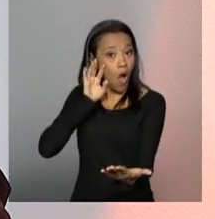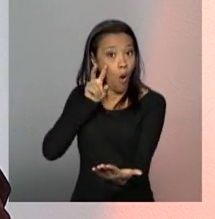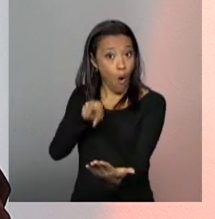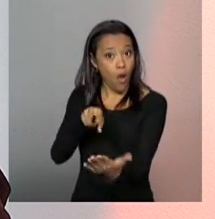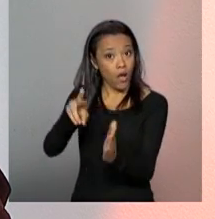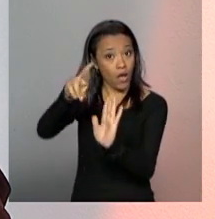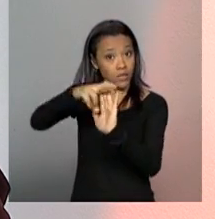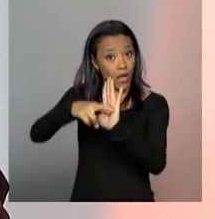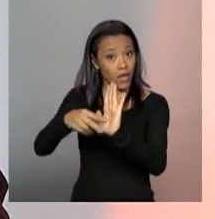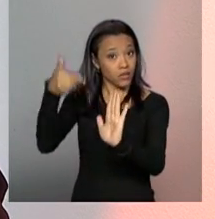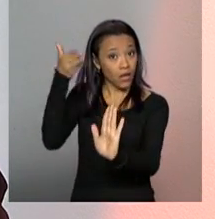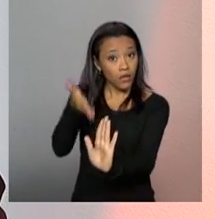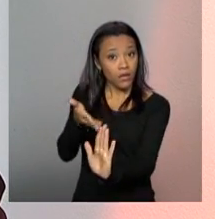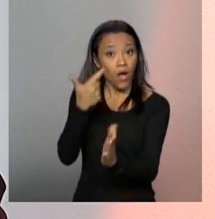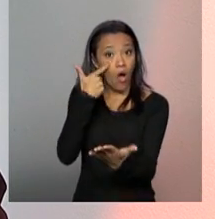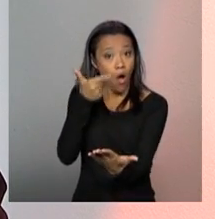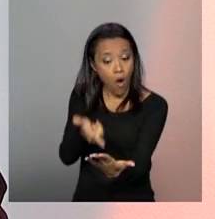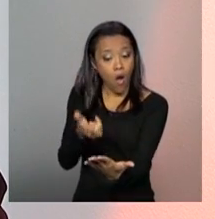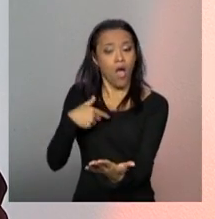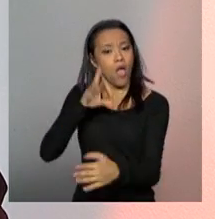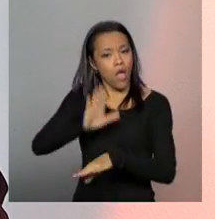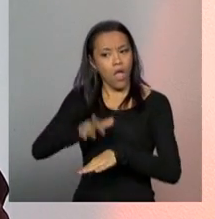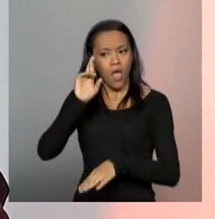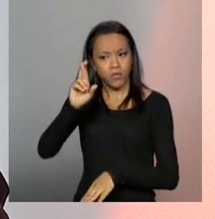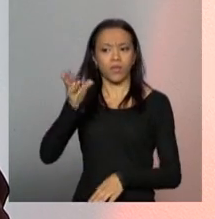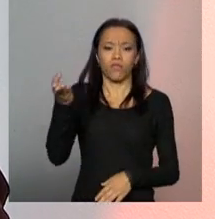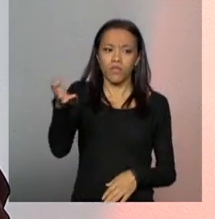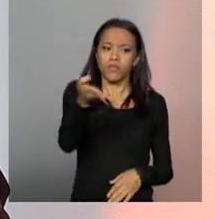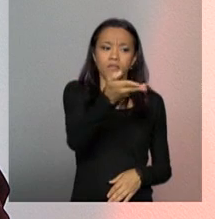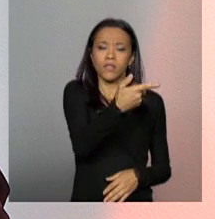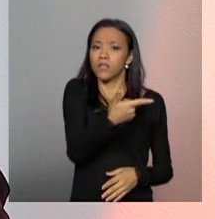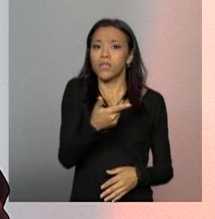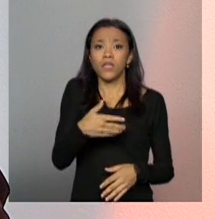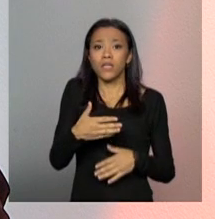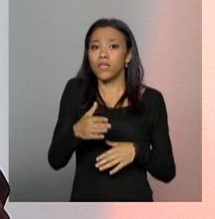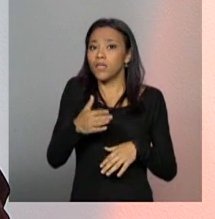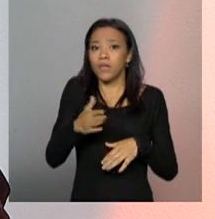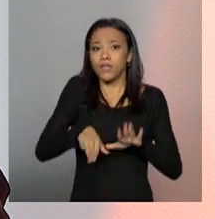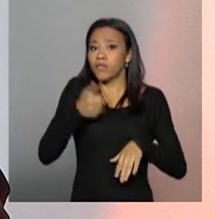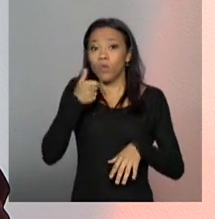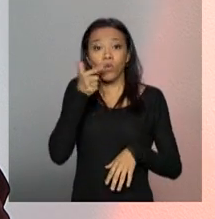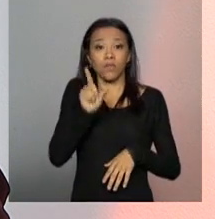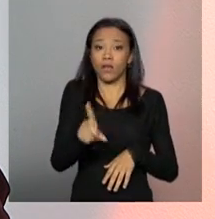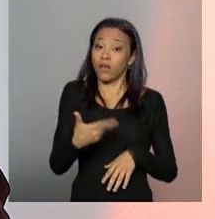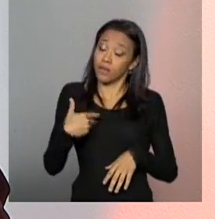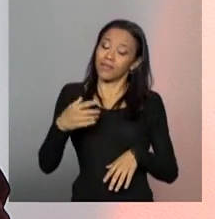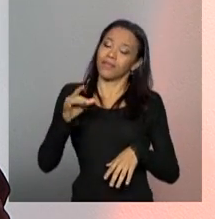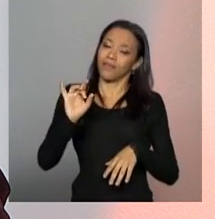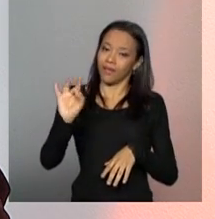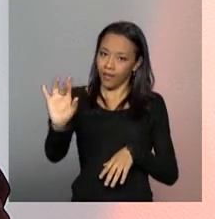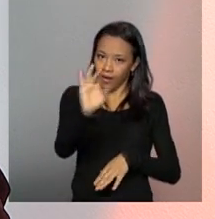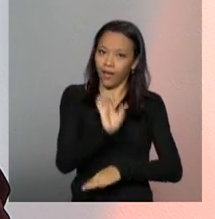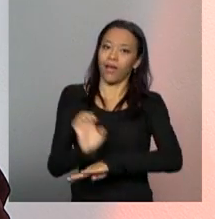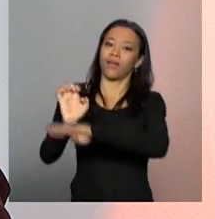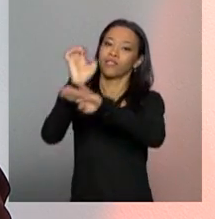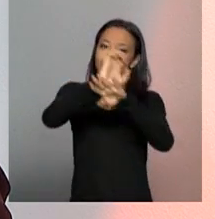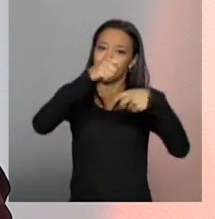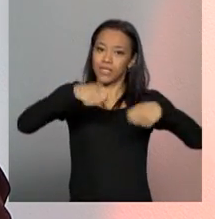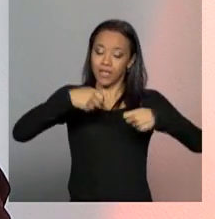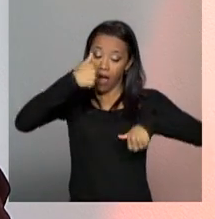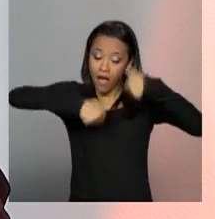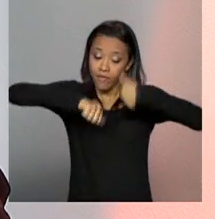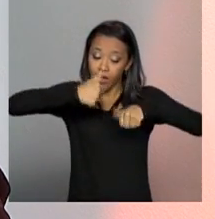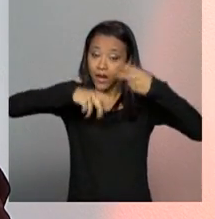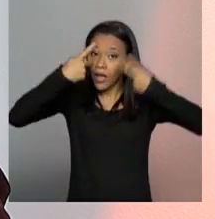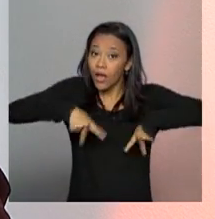daquilo que lhe é de dever. E cabe a cada ente, obviamente, fazer toda a avaliação da política, toda a execução daquilo que é da sua